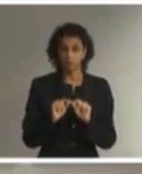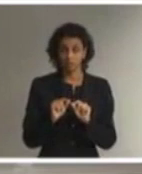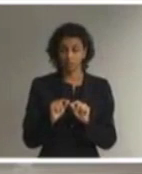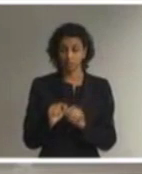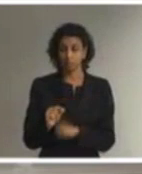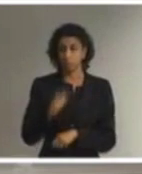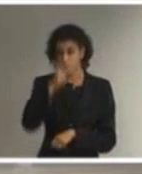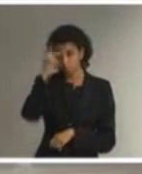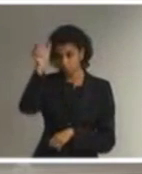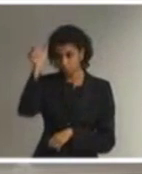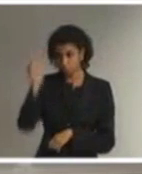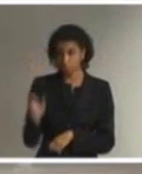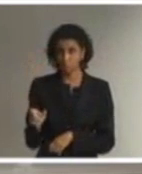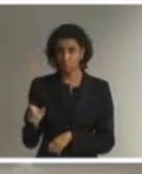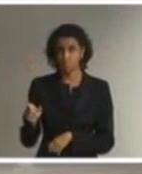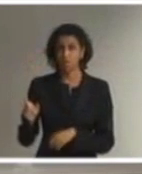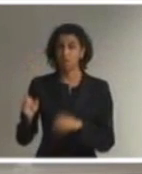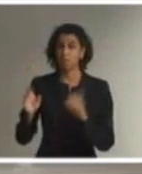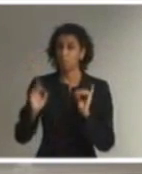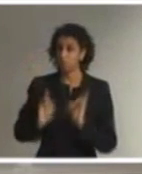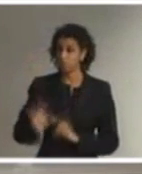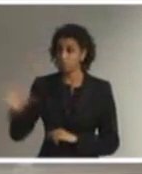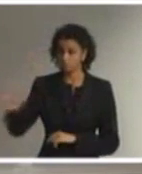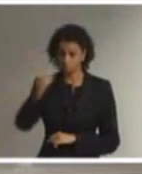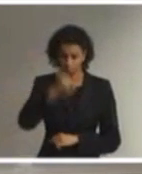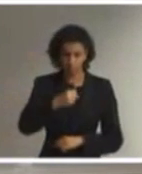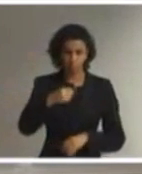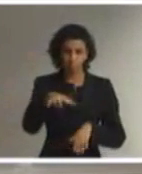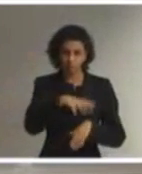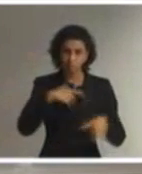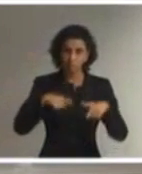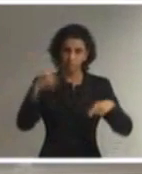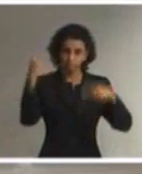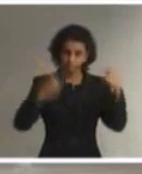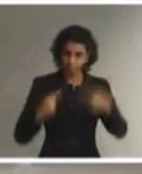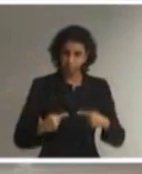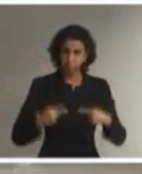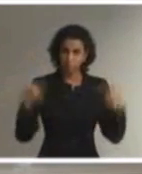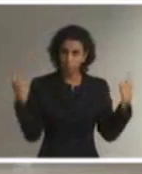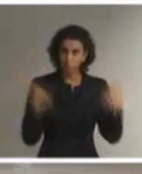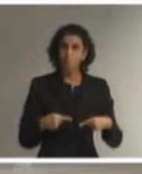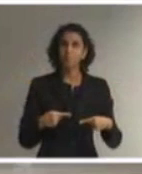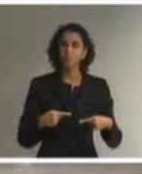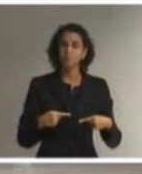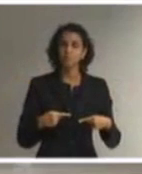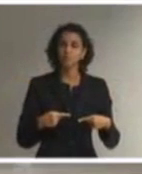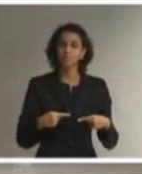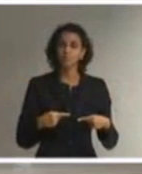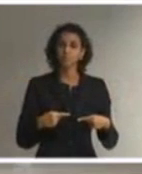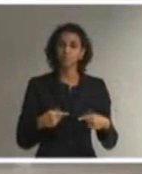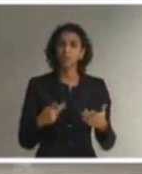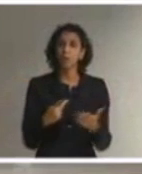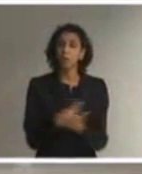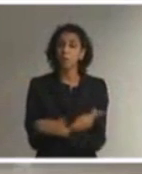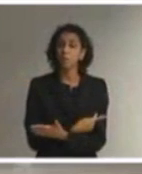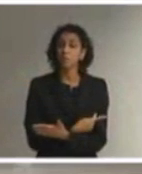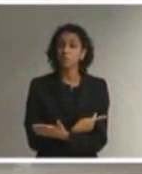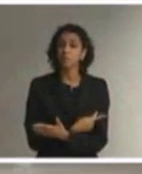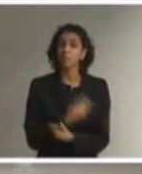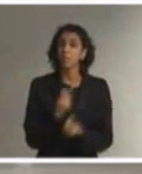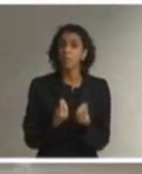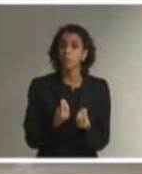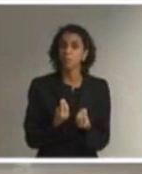competitiva da pessoa com deficiência ocorre fundamentalmente